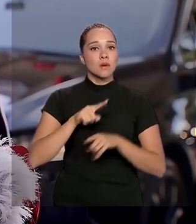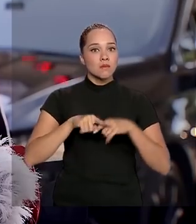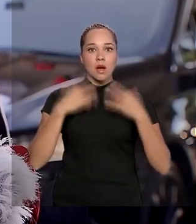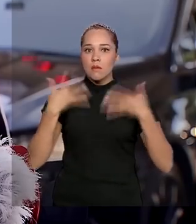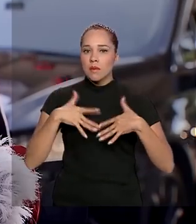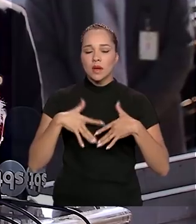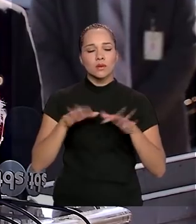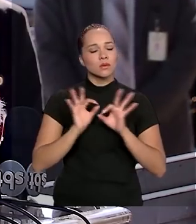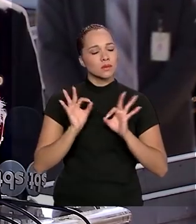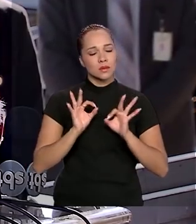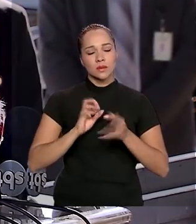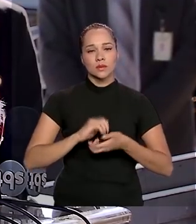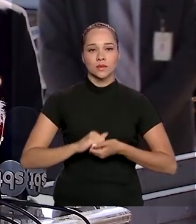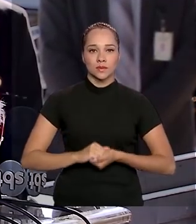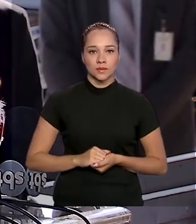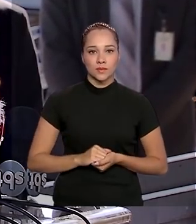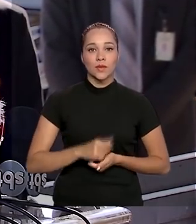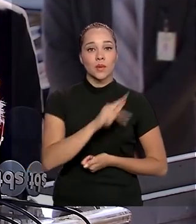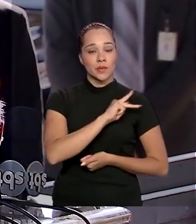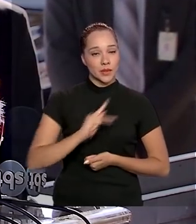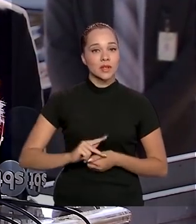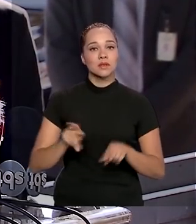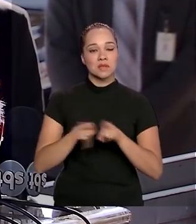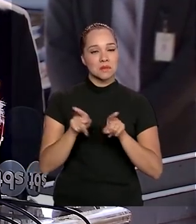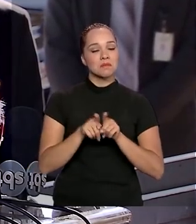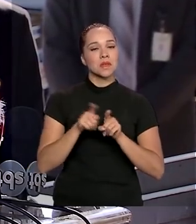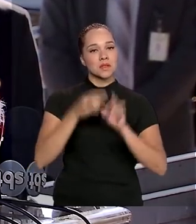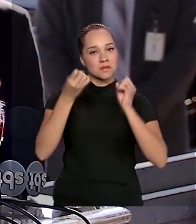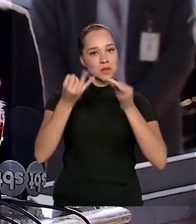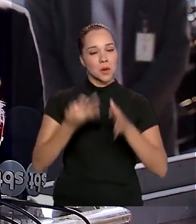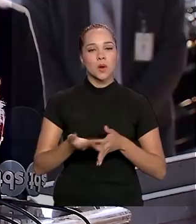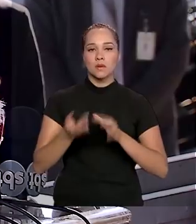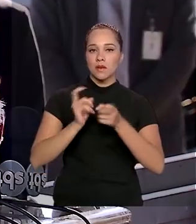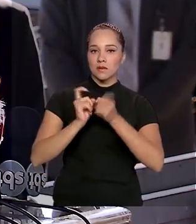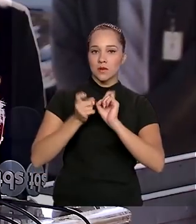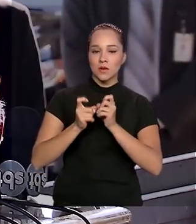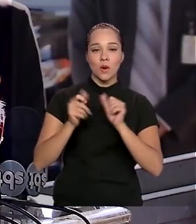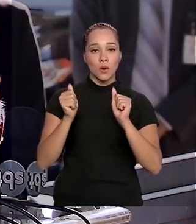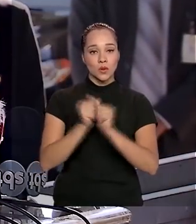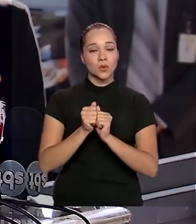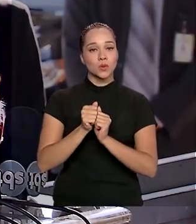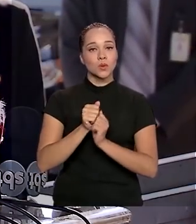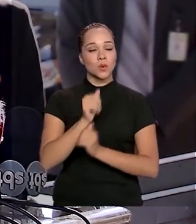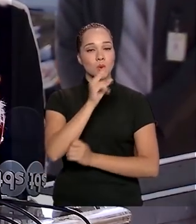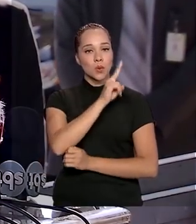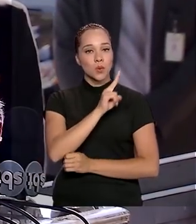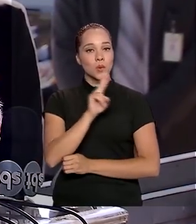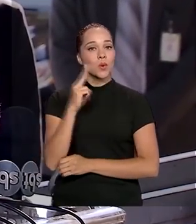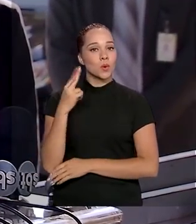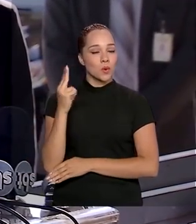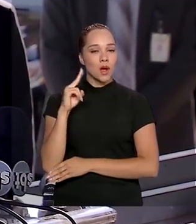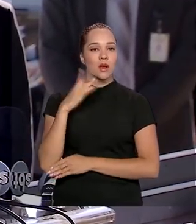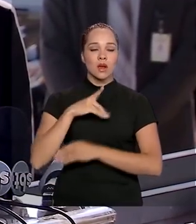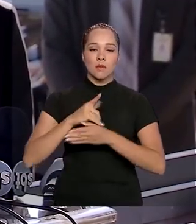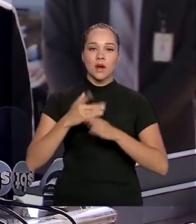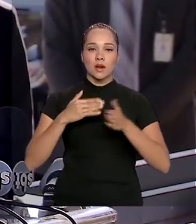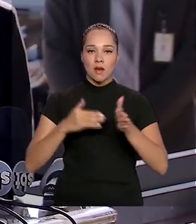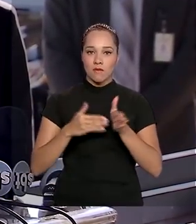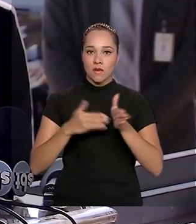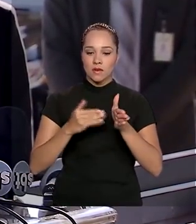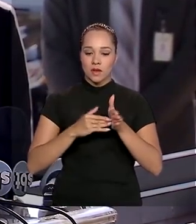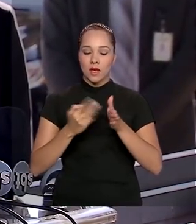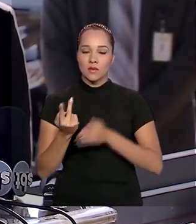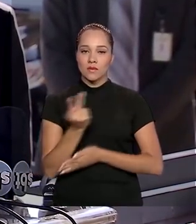pânico, é só isso. O presidente também comentou sobre a negociação com o Uruguai para que a fronteira terrestre